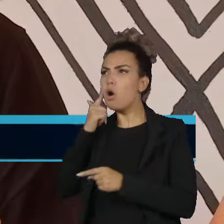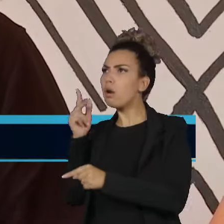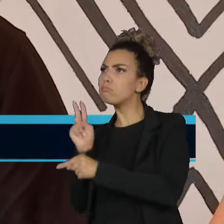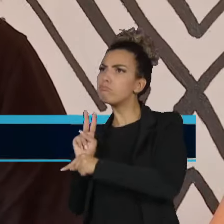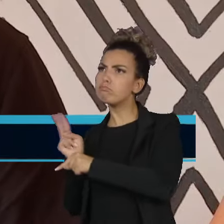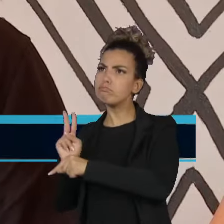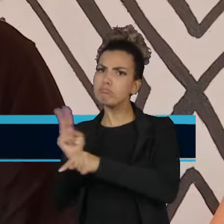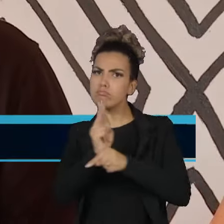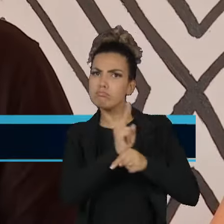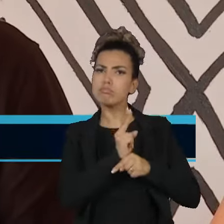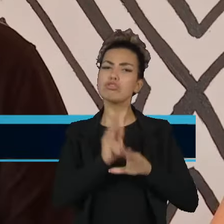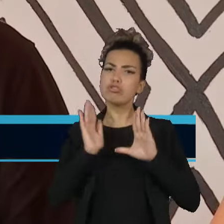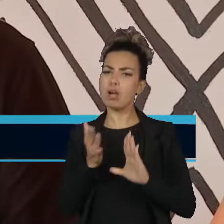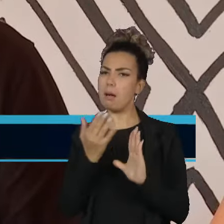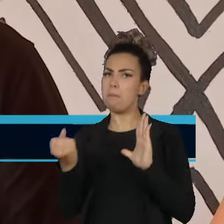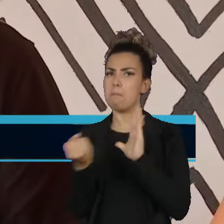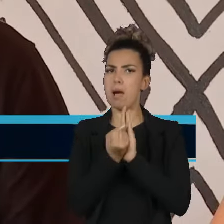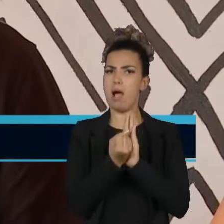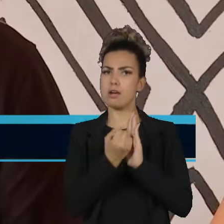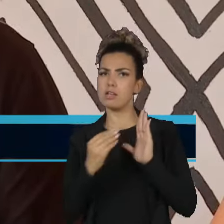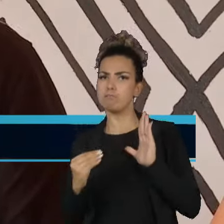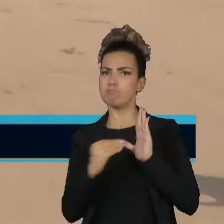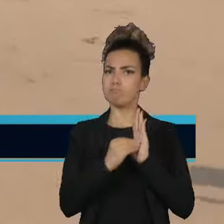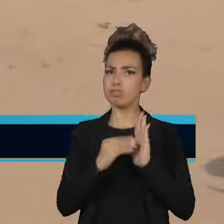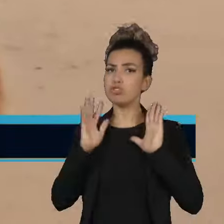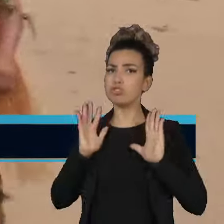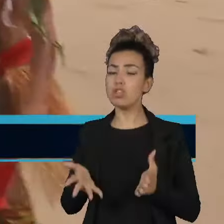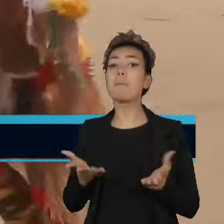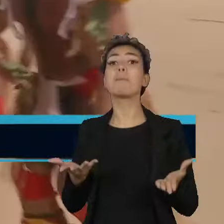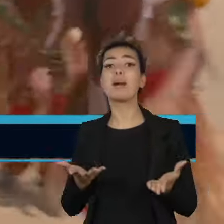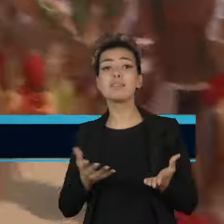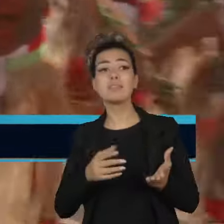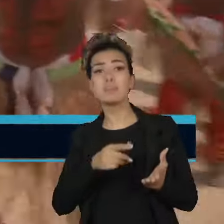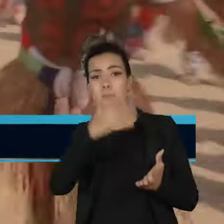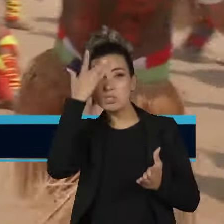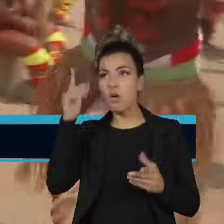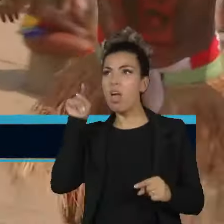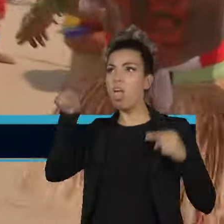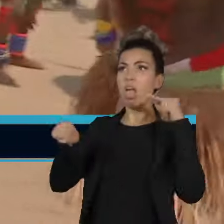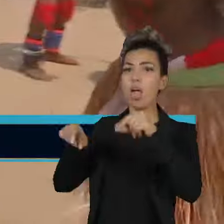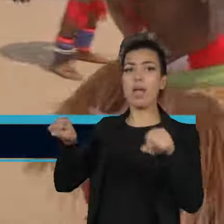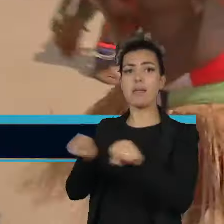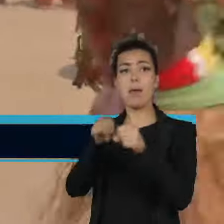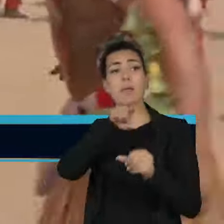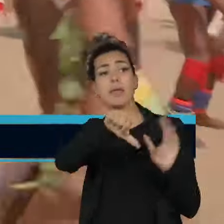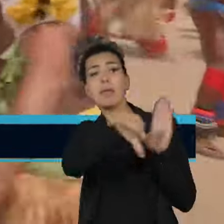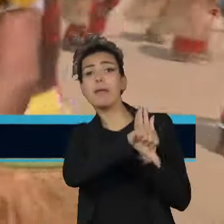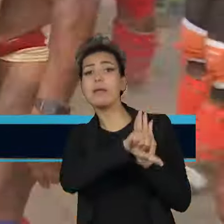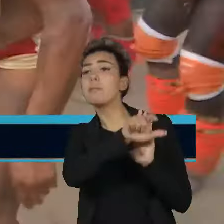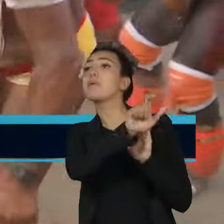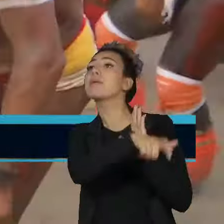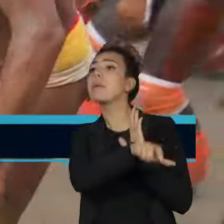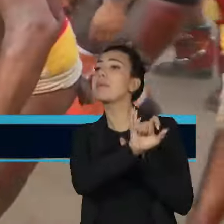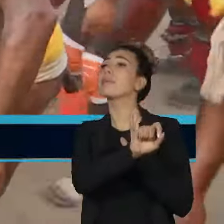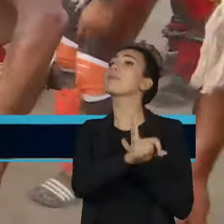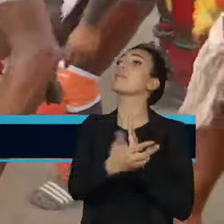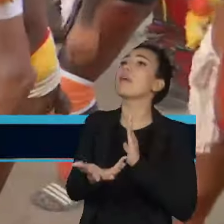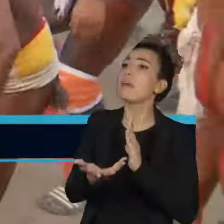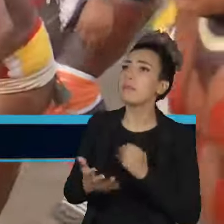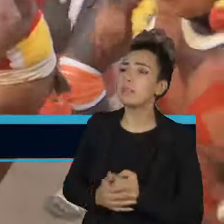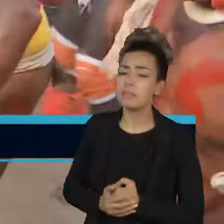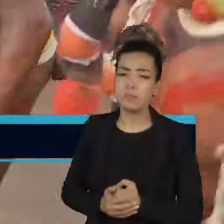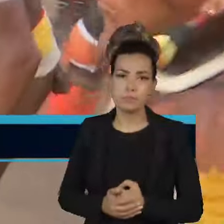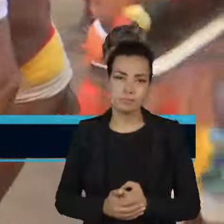mas quem que vai ser o autuado? Para devolver aos povos do Xingu parte de sua